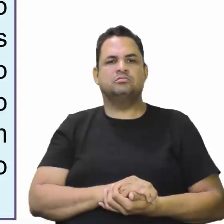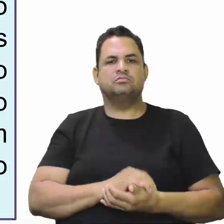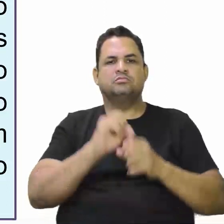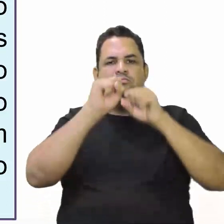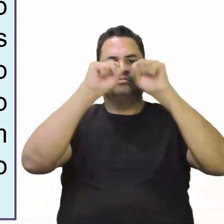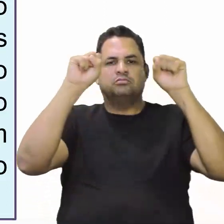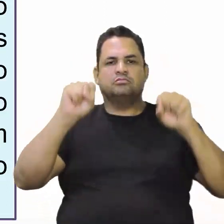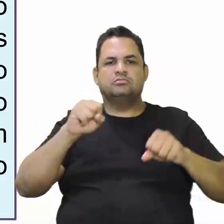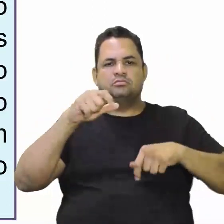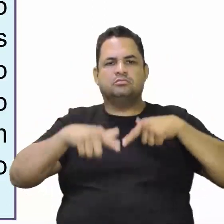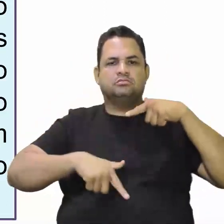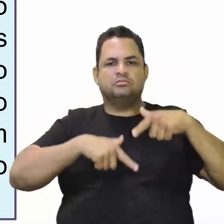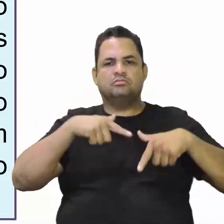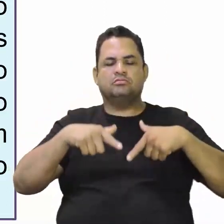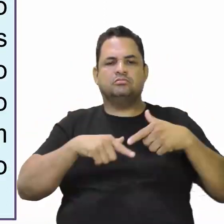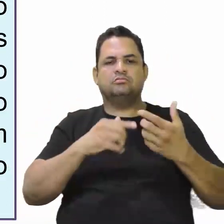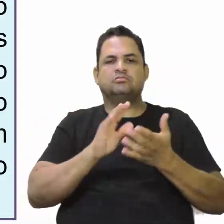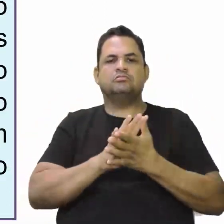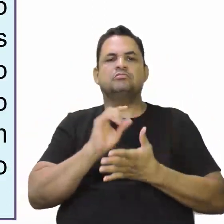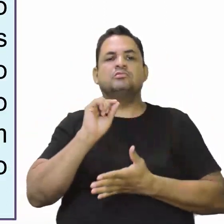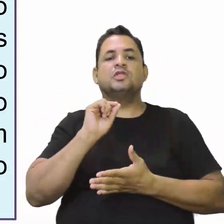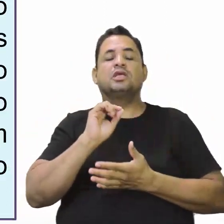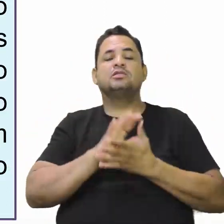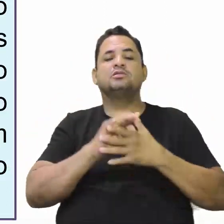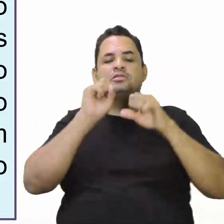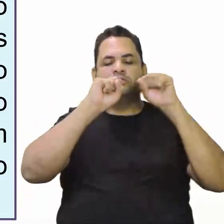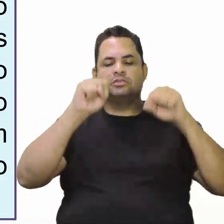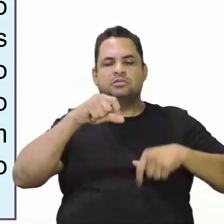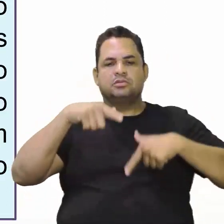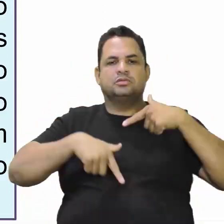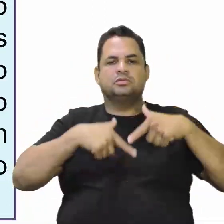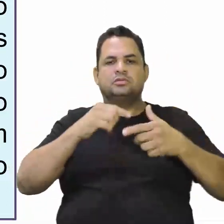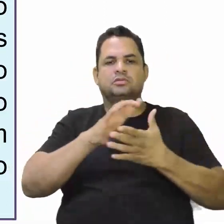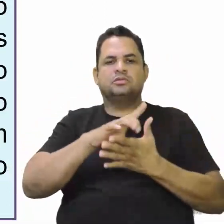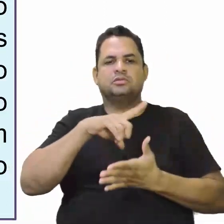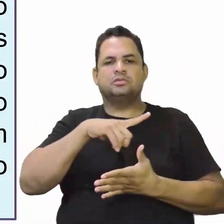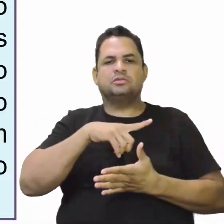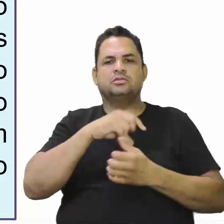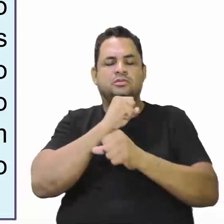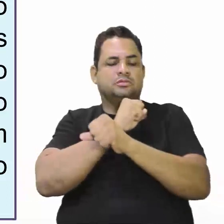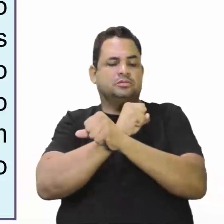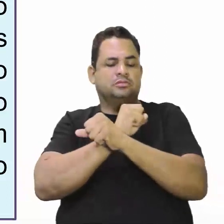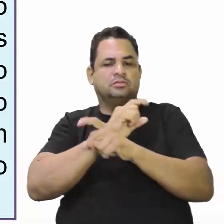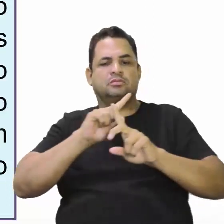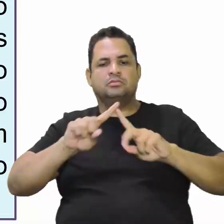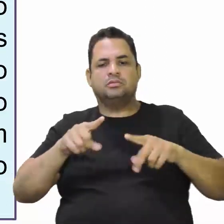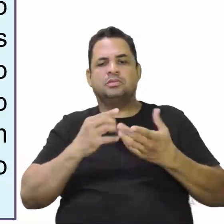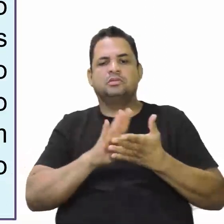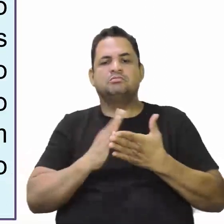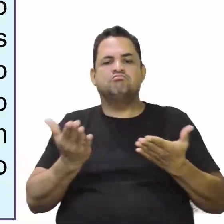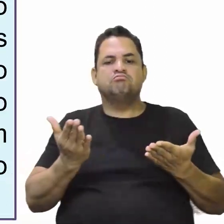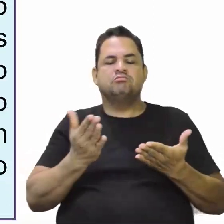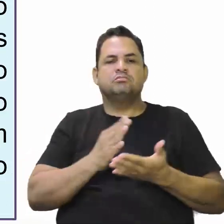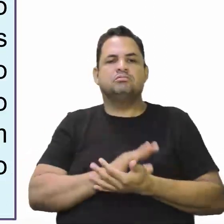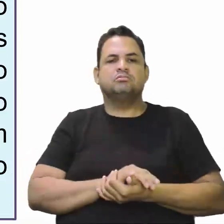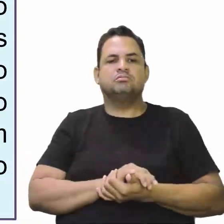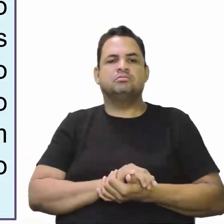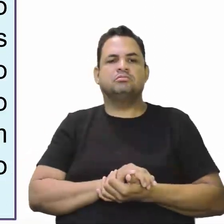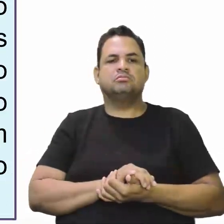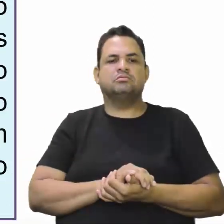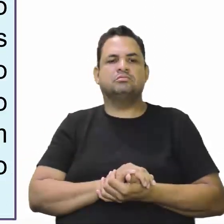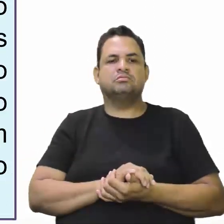Sistema de trabalho compulsório. que é sistema de trabalho compulsório? Existe a escravidão? Não, mas o sistema de trabalho era compulsório. Era